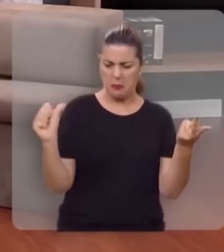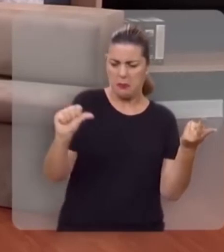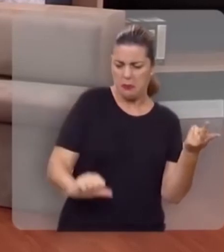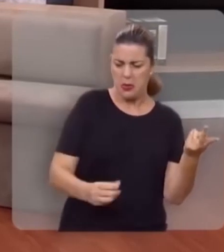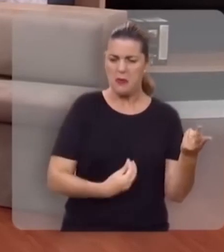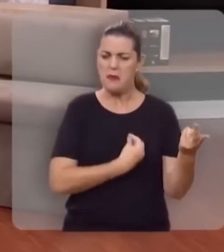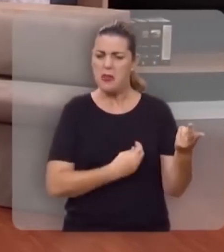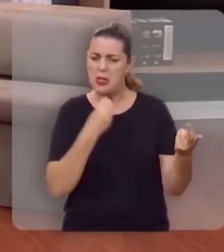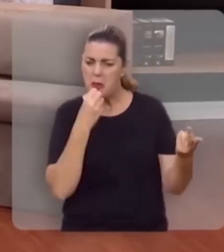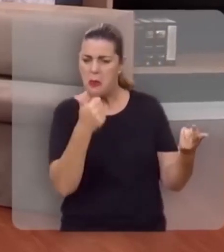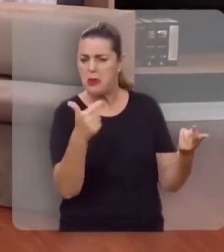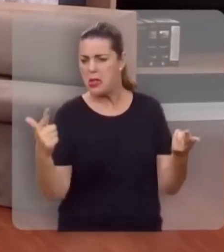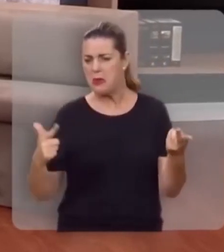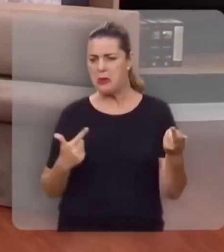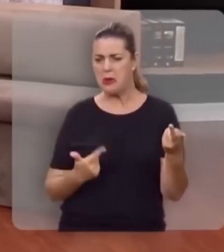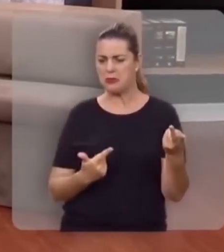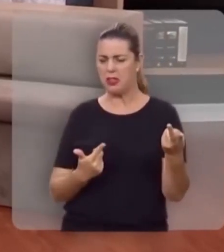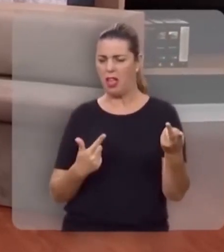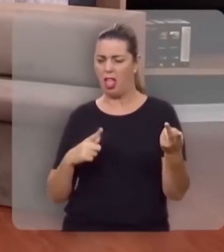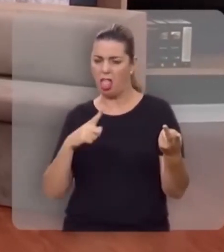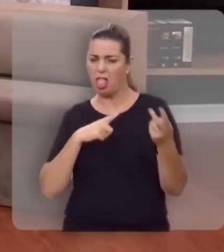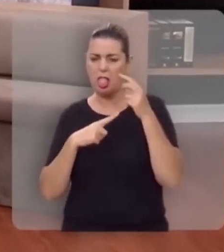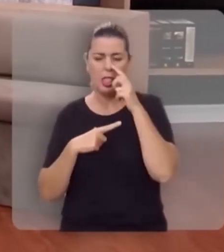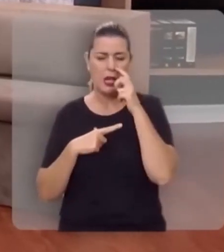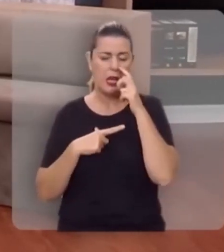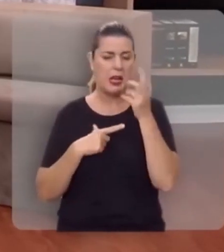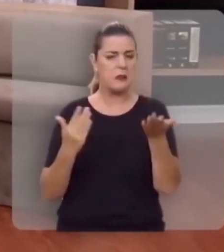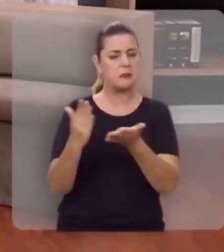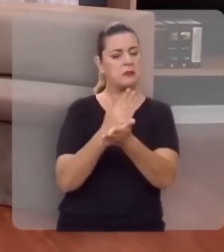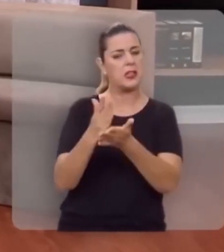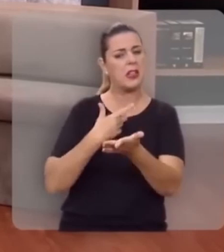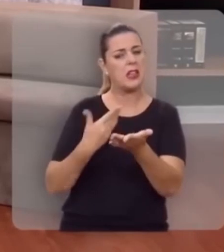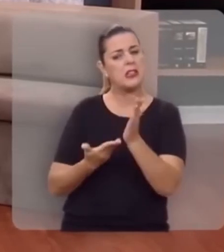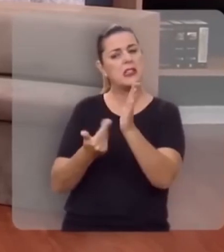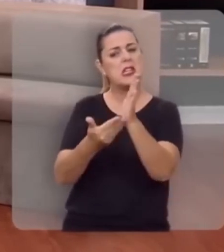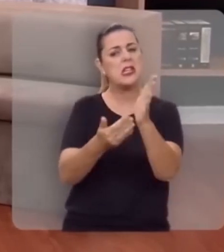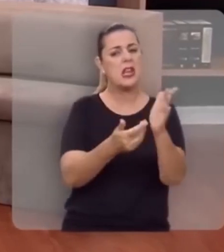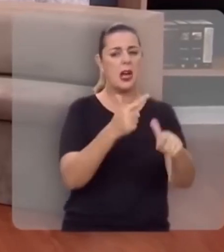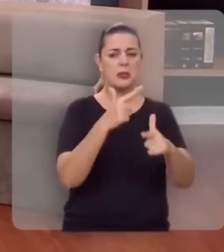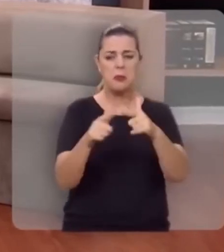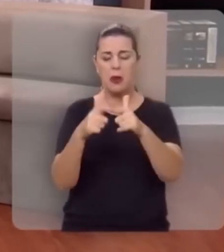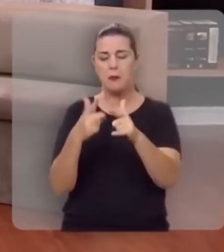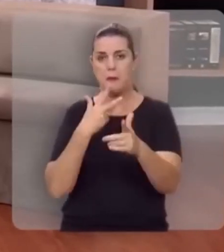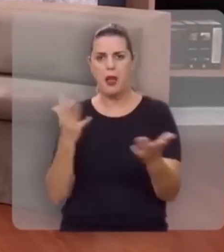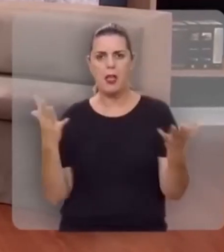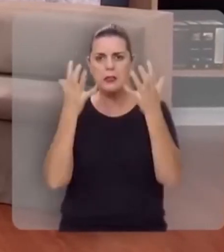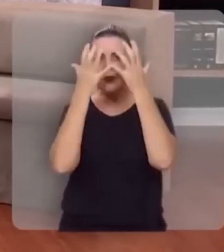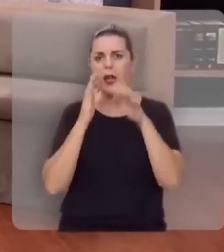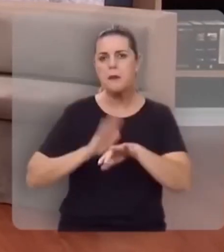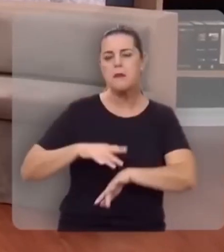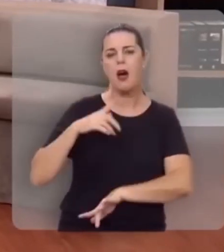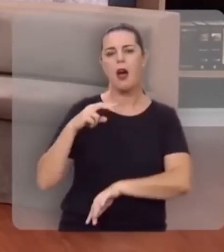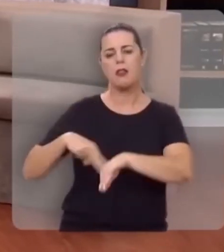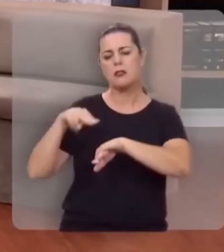ruína de princípios, para uma tensão, que em vez de ser sanada, se agrava a cada dia, é